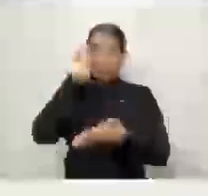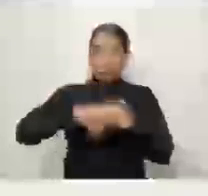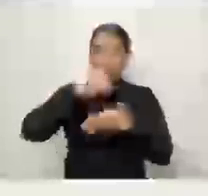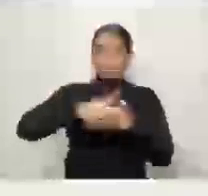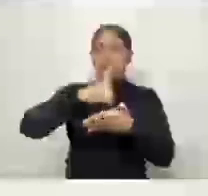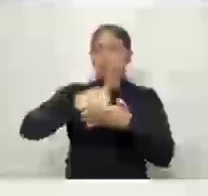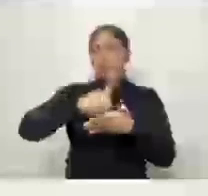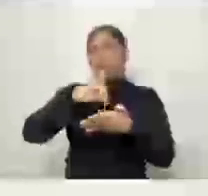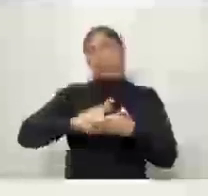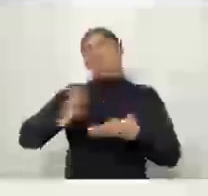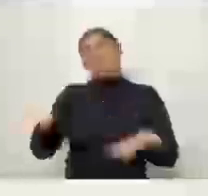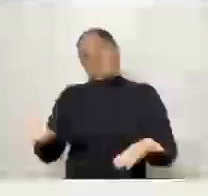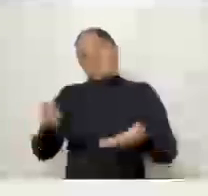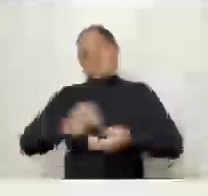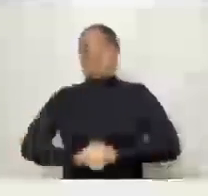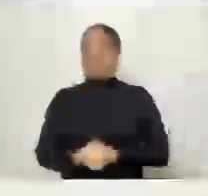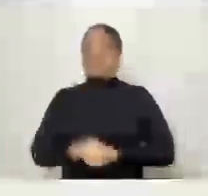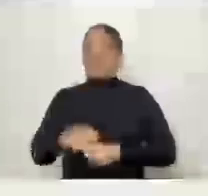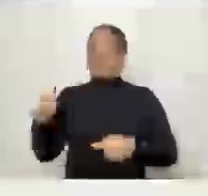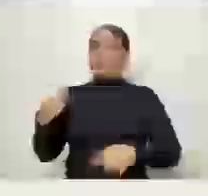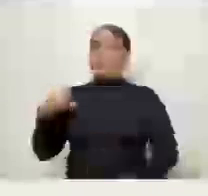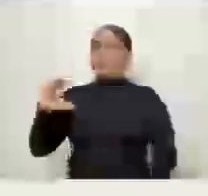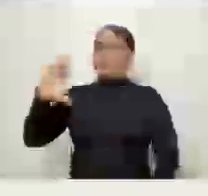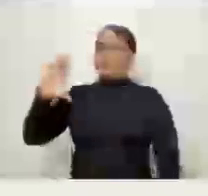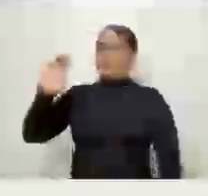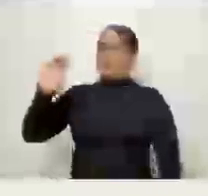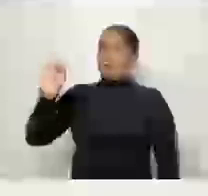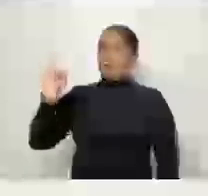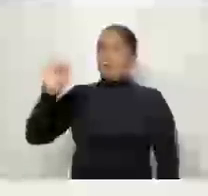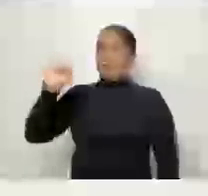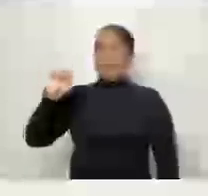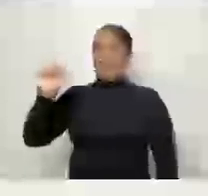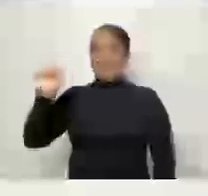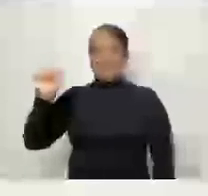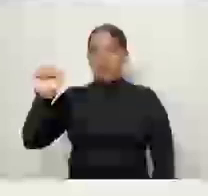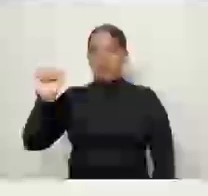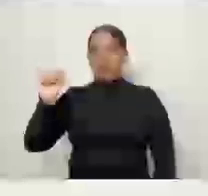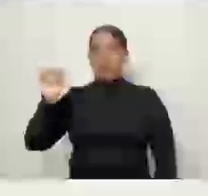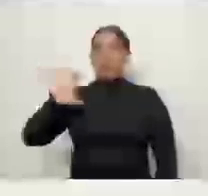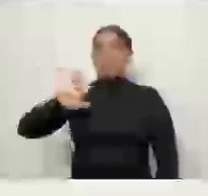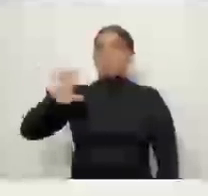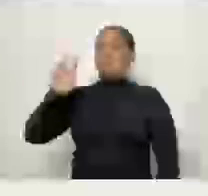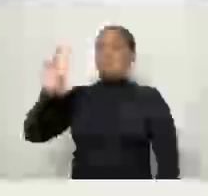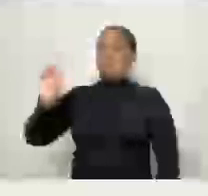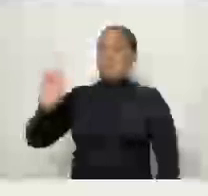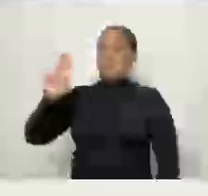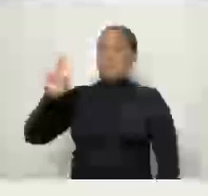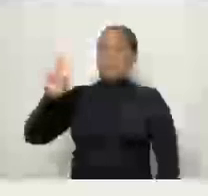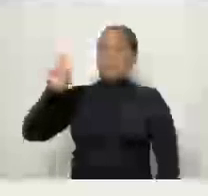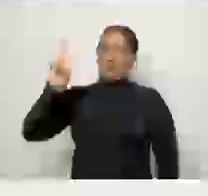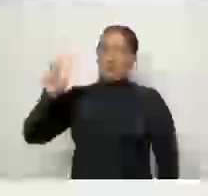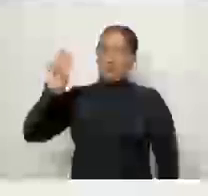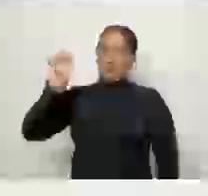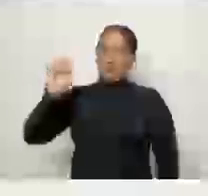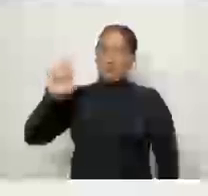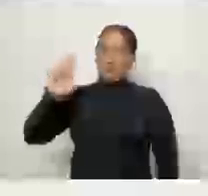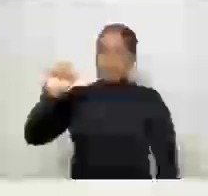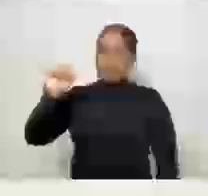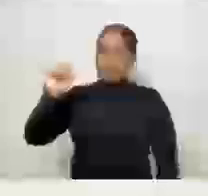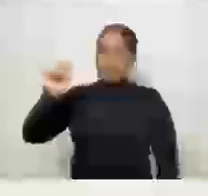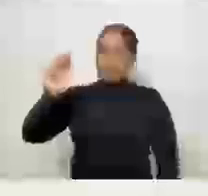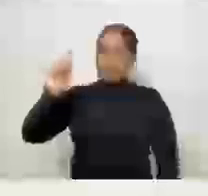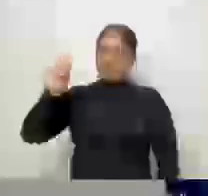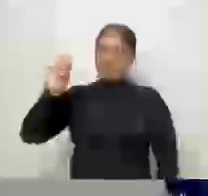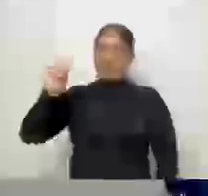ter que as pessoas que trabalham no arquivo, ter que lá tentar achar um documento. E vai saber se vai achar. Que, por incrível que